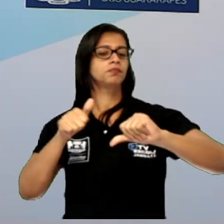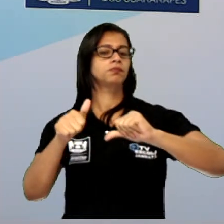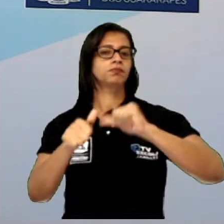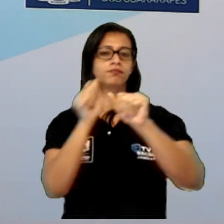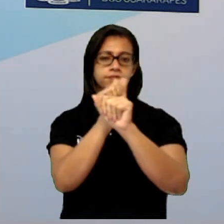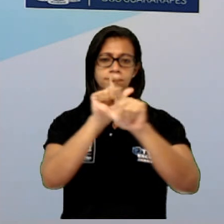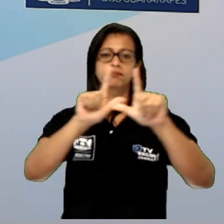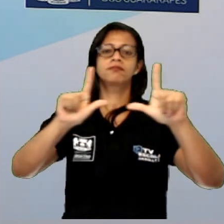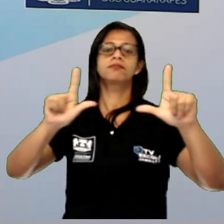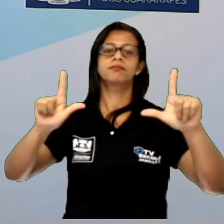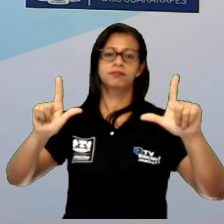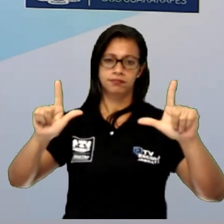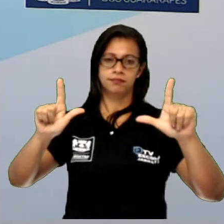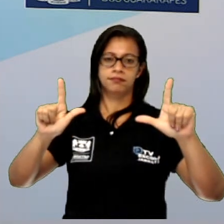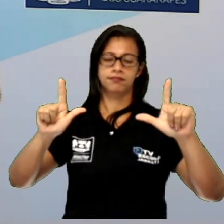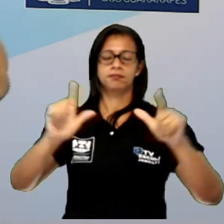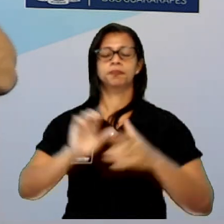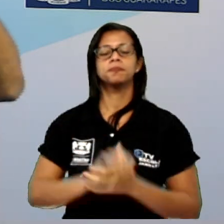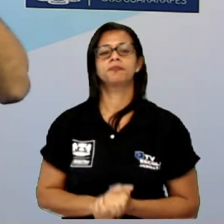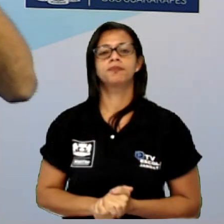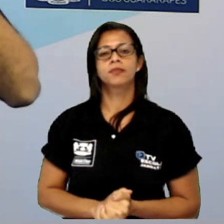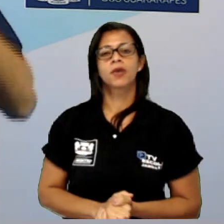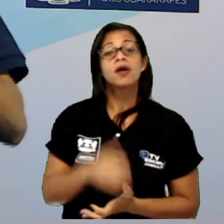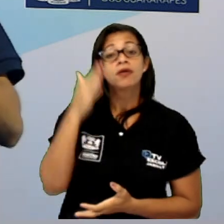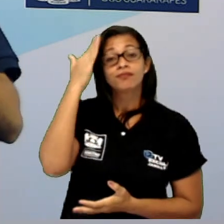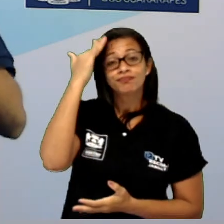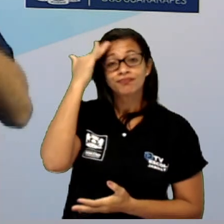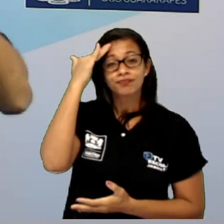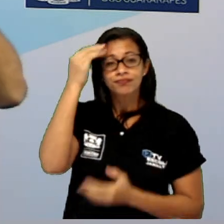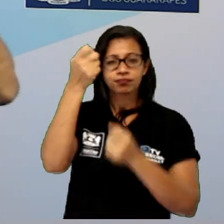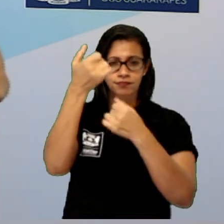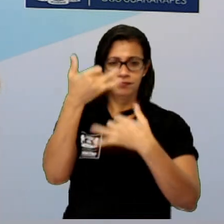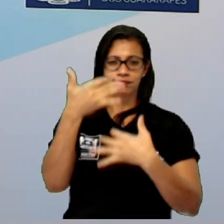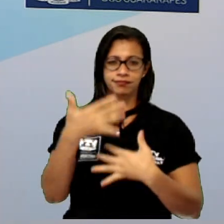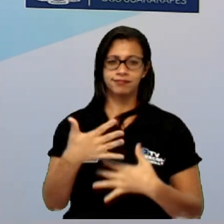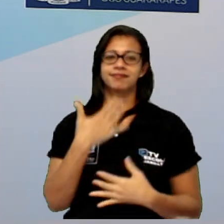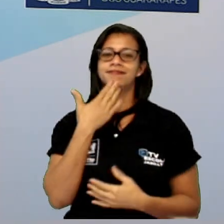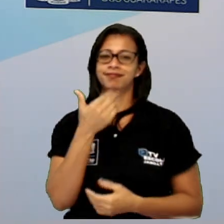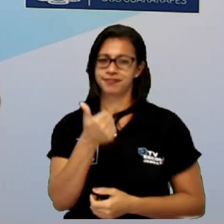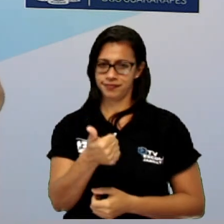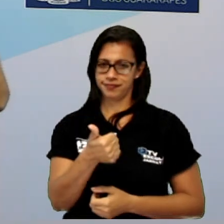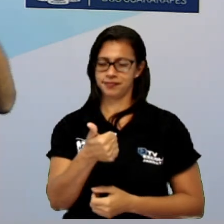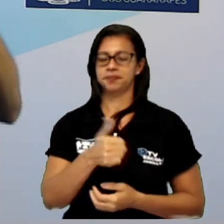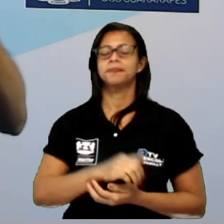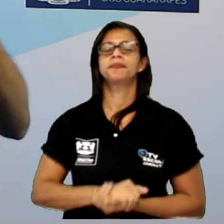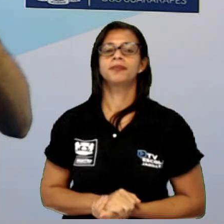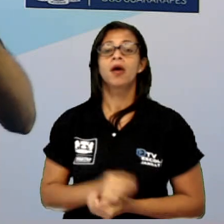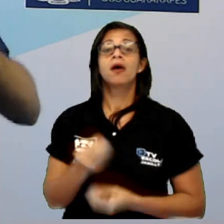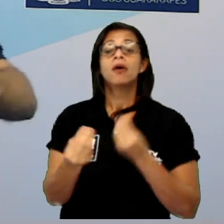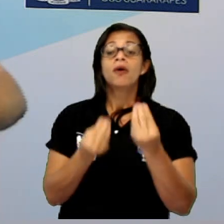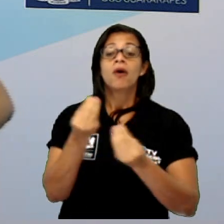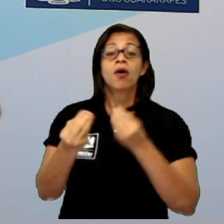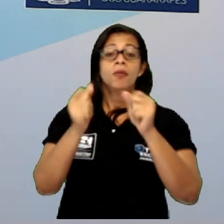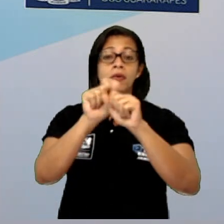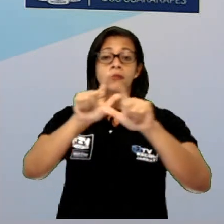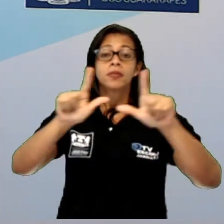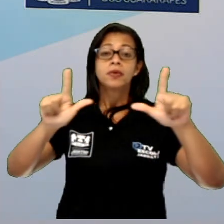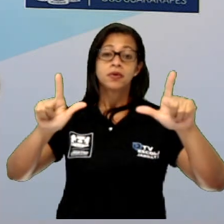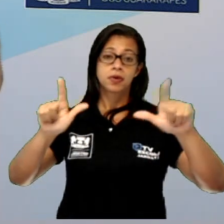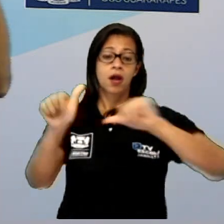Vamos entender um pouquinho, tá? Sobre a ação da natureza. Como é que essa paisagem, ela se transforma através